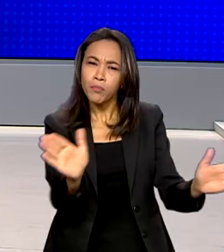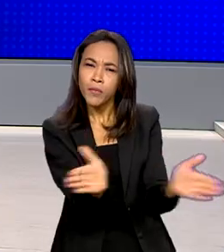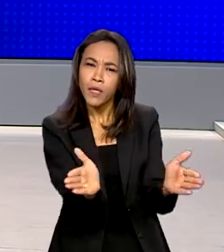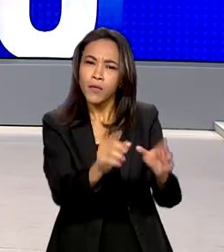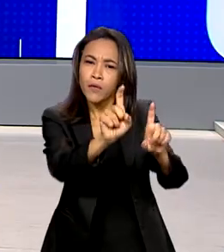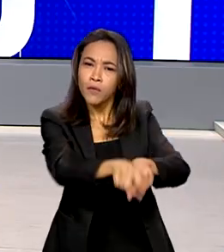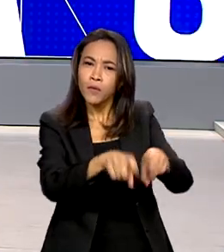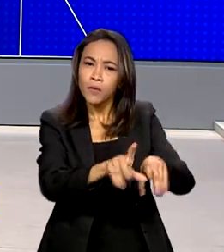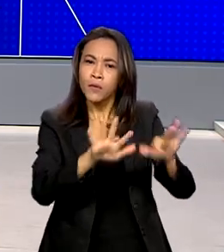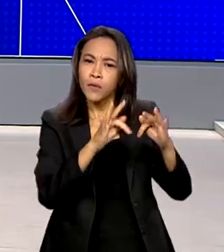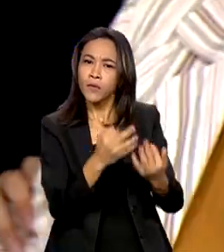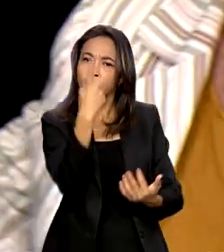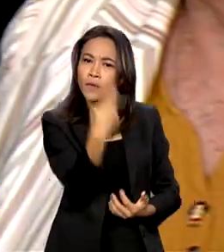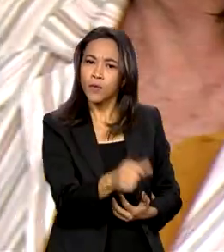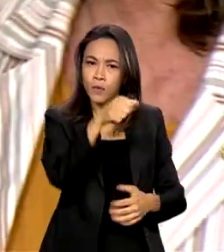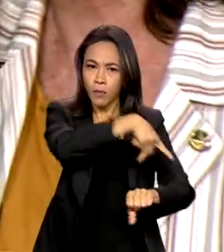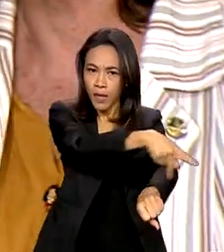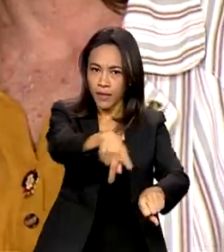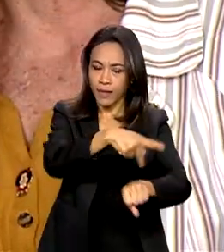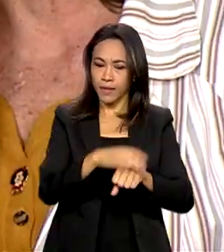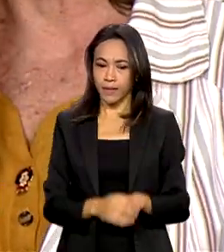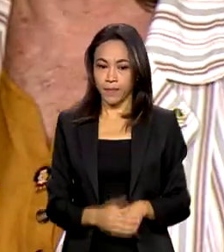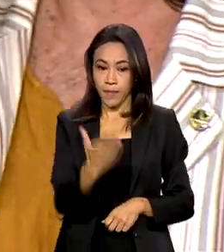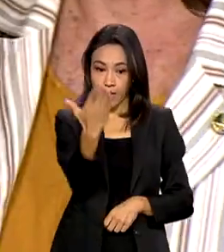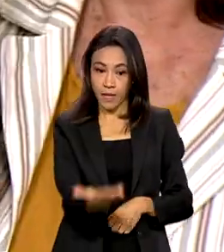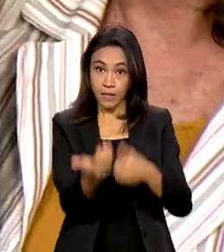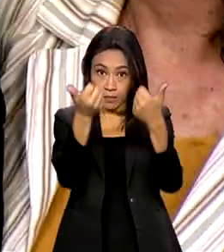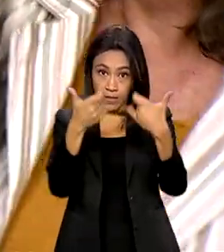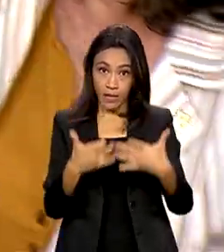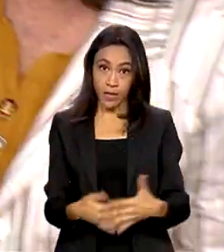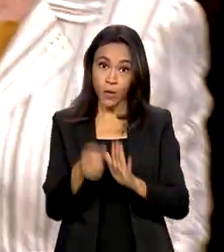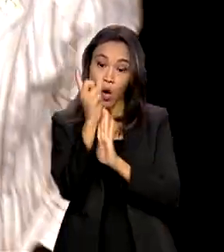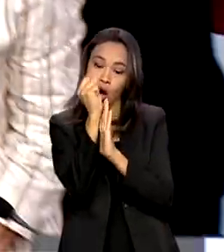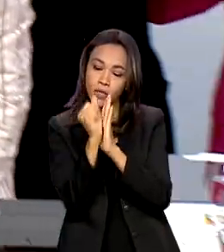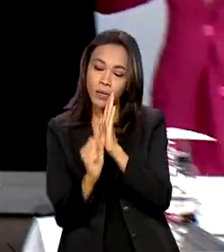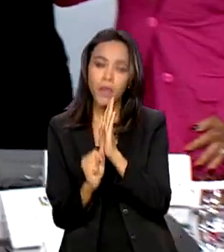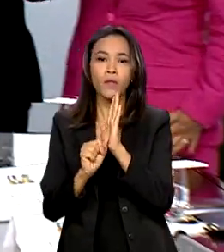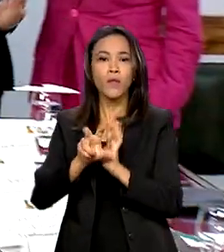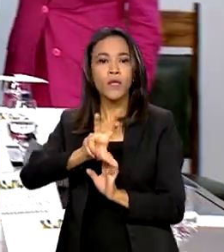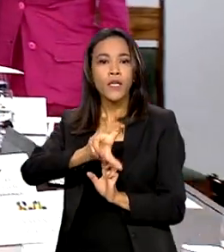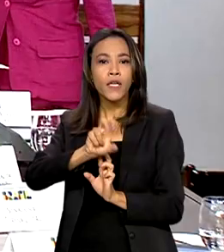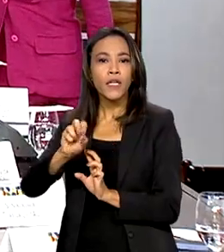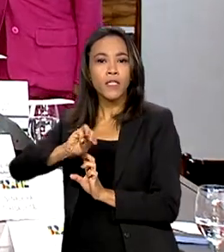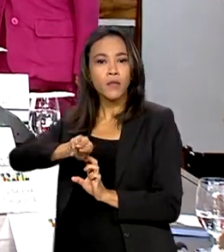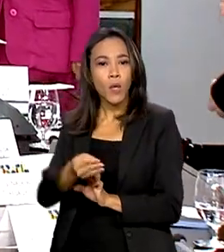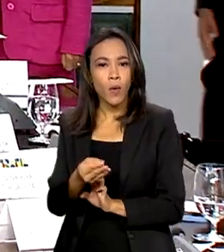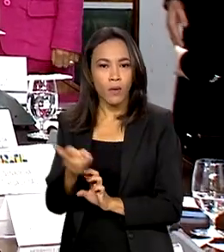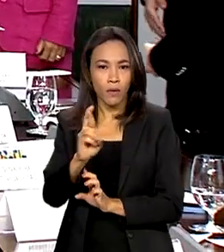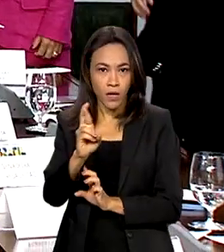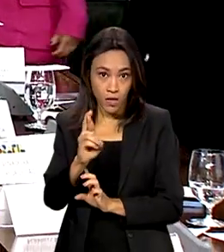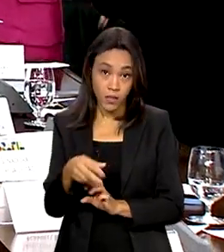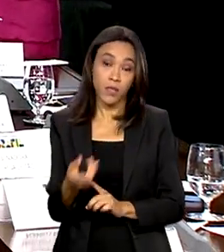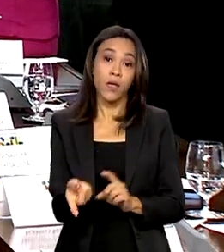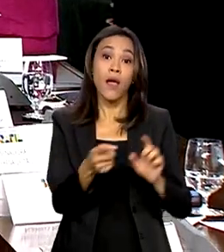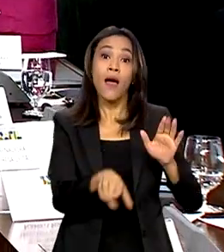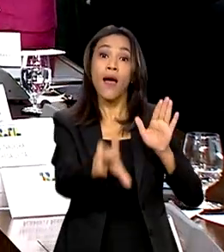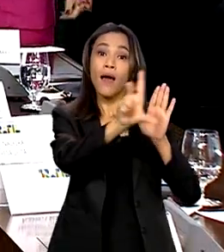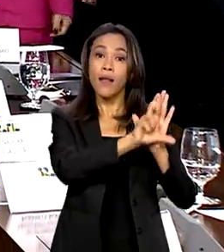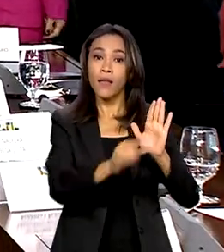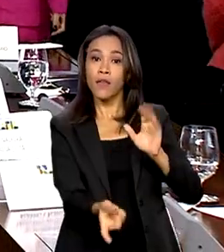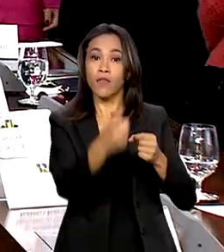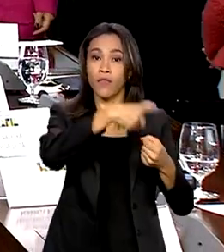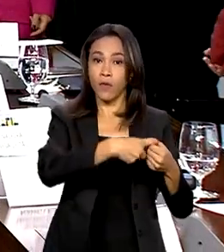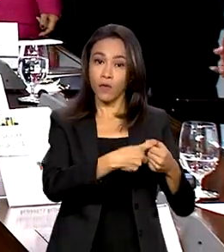rurais no país. Com o orçamento de 500 milhões de reais, a lei que retoma o programa de aquisição de